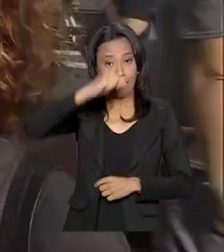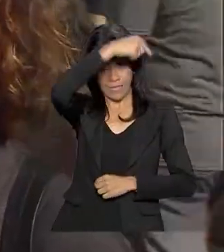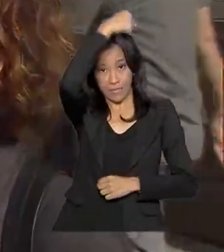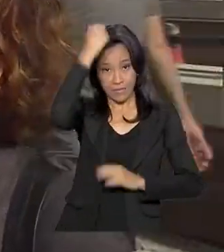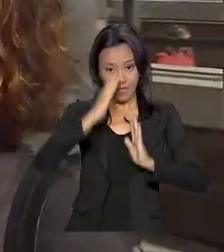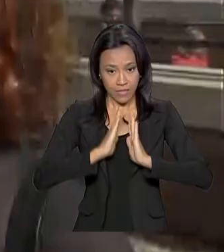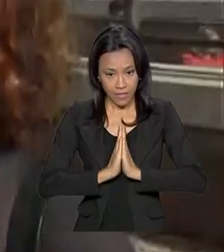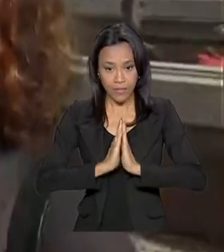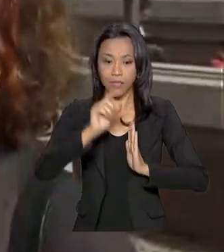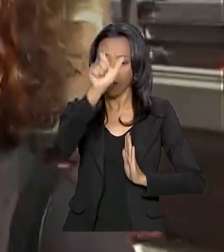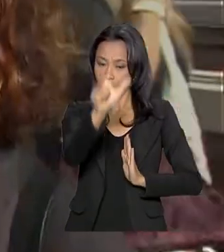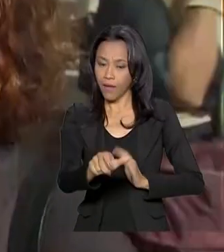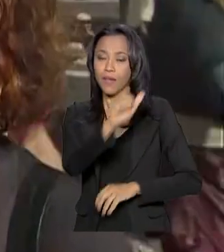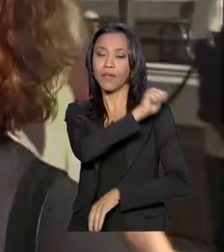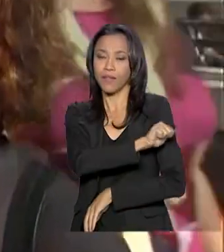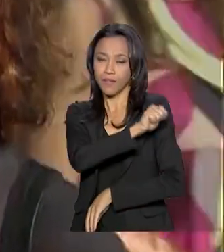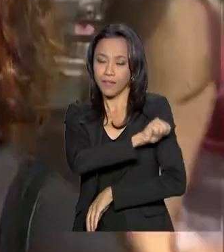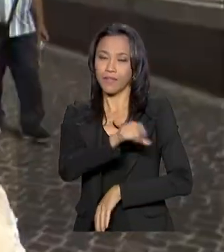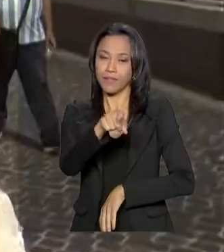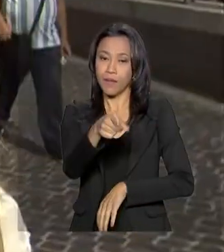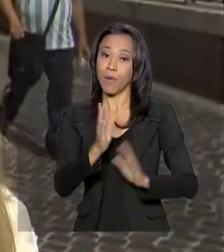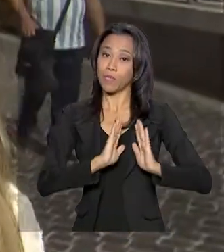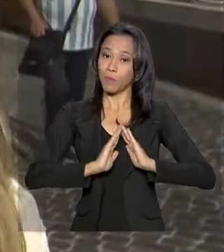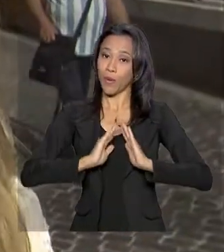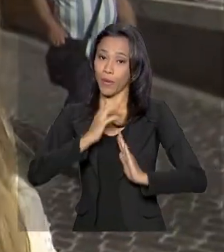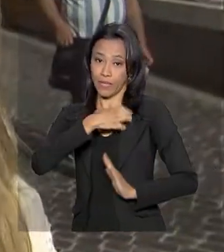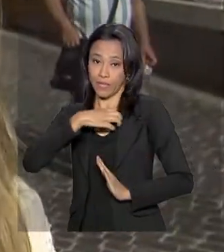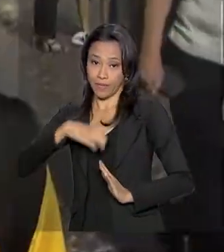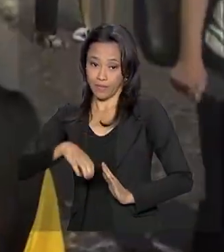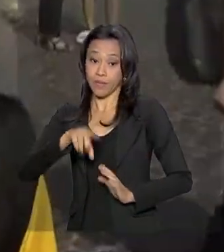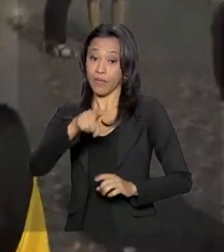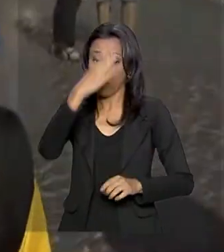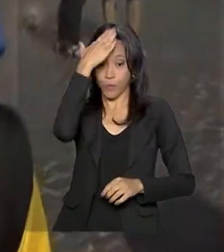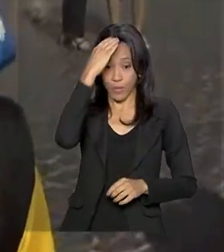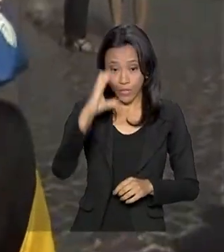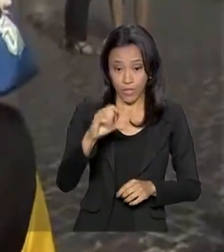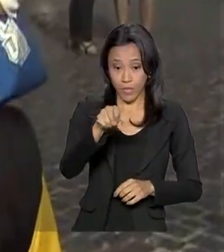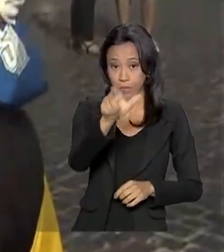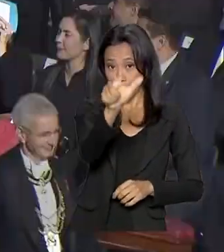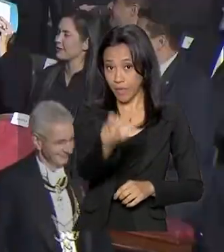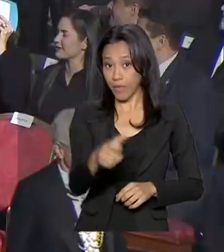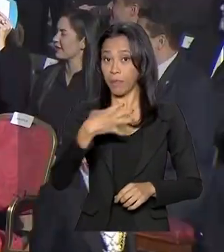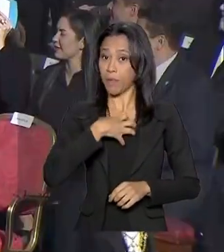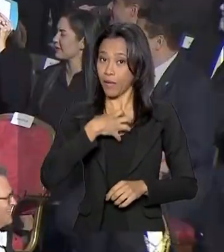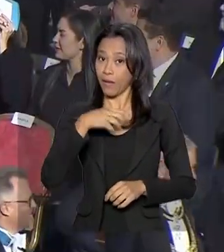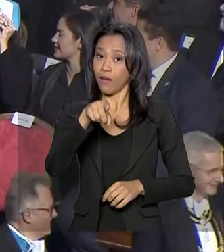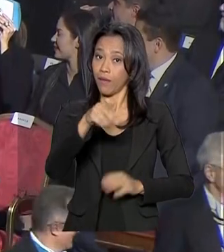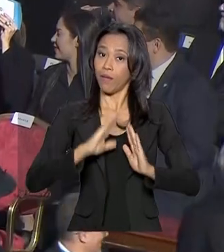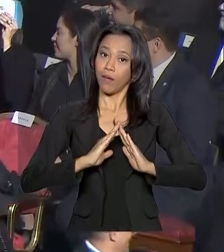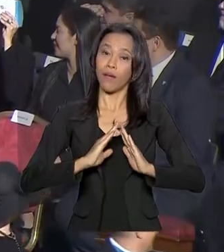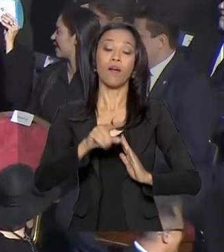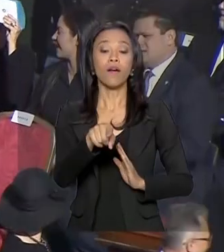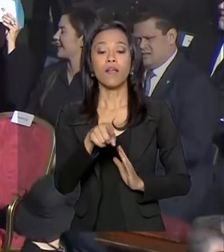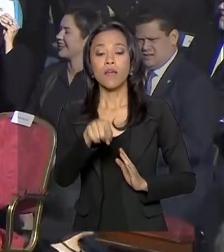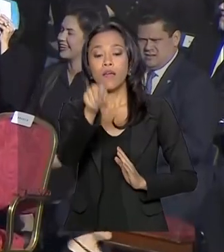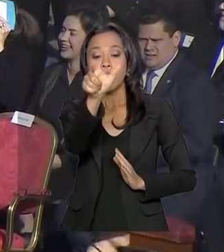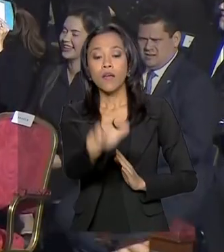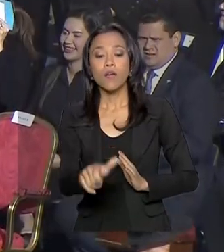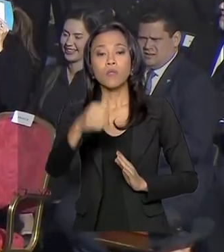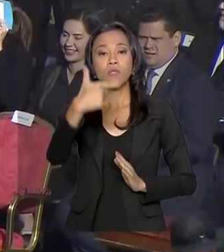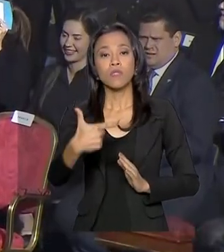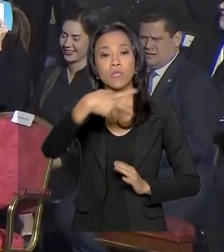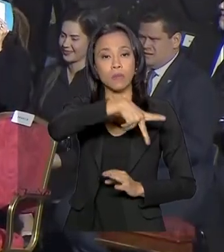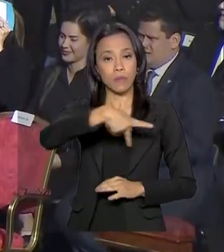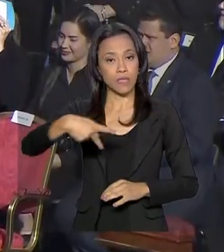Janeiro, sou carioca, mas resido em Salvador. Curitiba, Paraná. Salvador, Bahia. O vice-presidente Hamilton Mourão